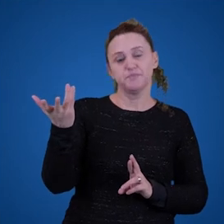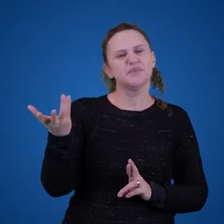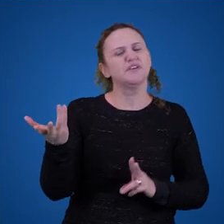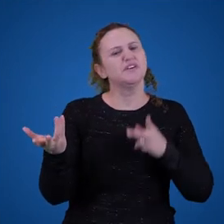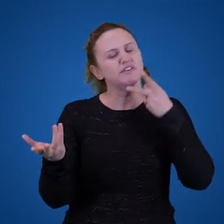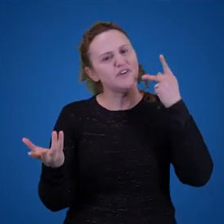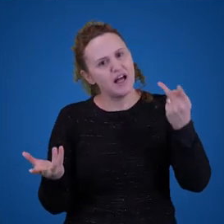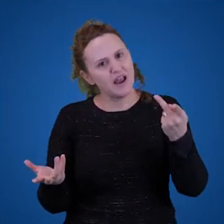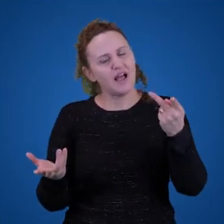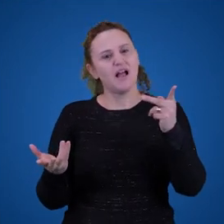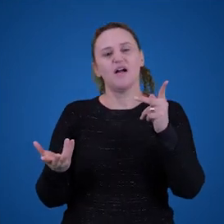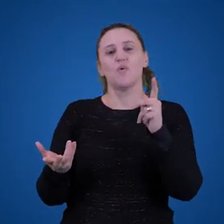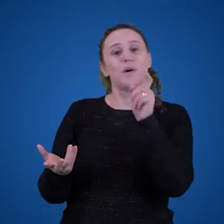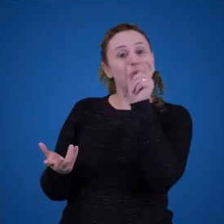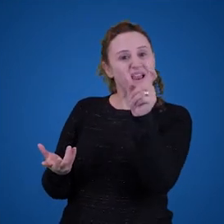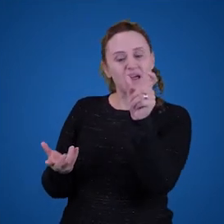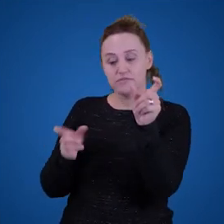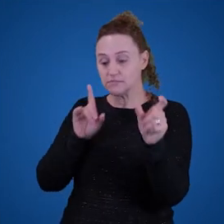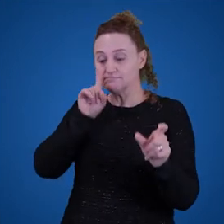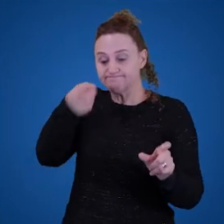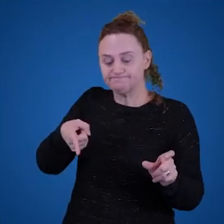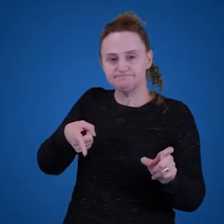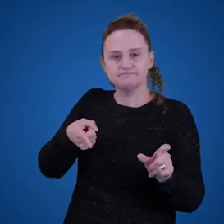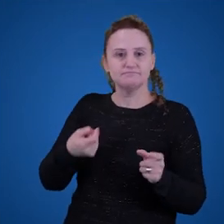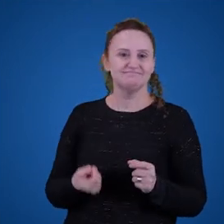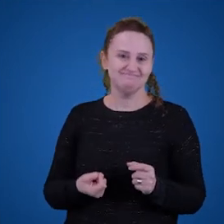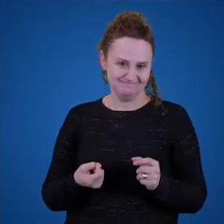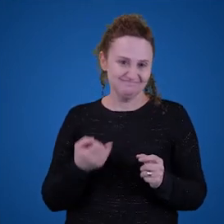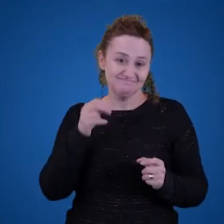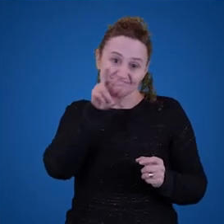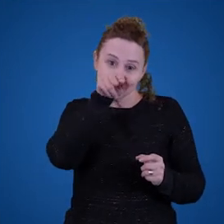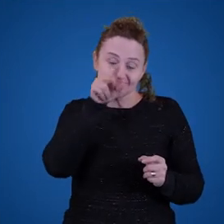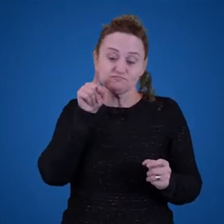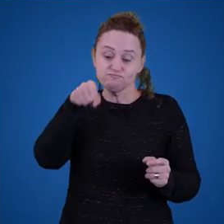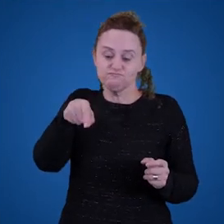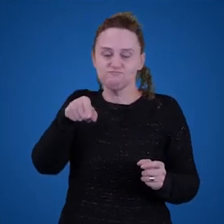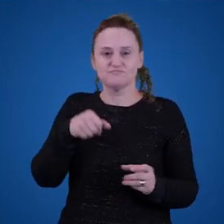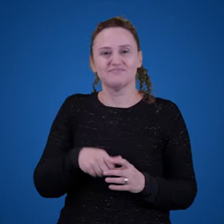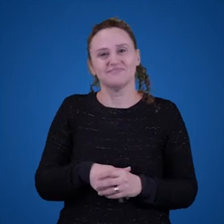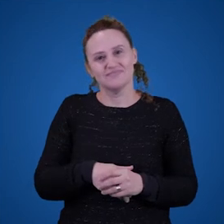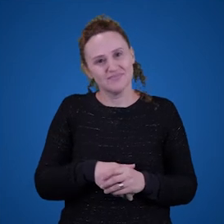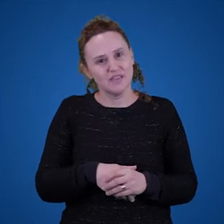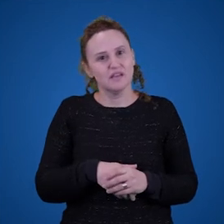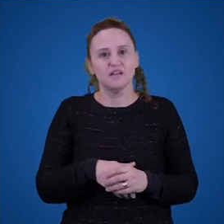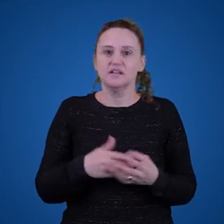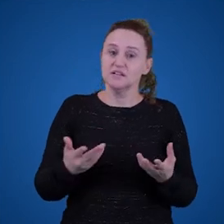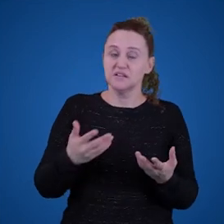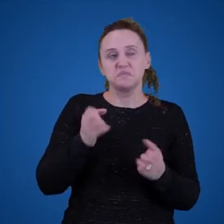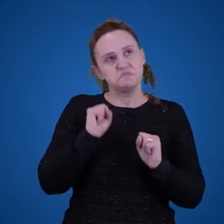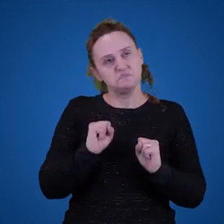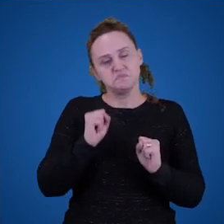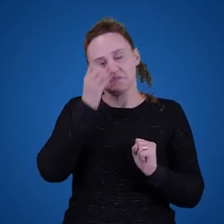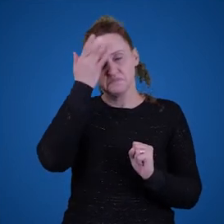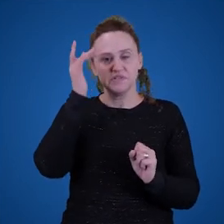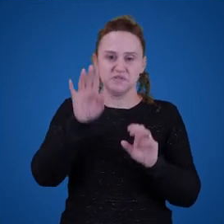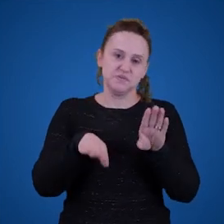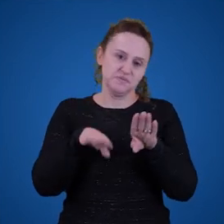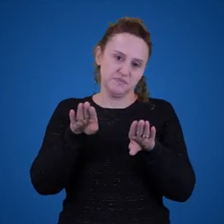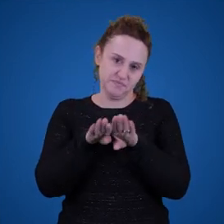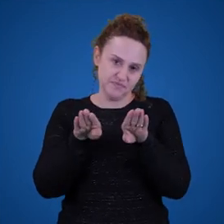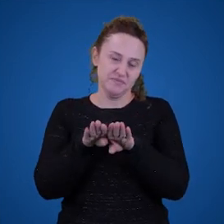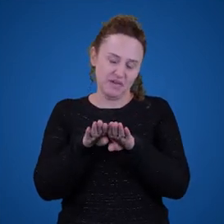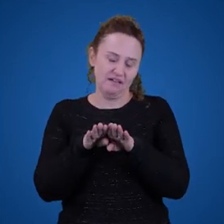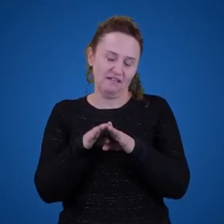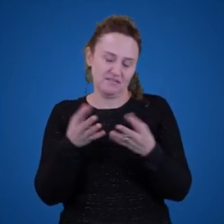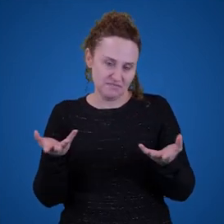palavra aponta para um lugar, ou para um objeto específico, que pode ser uma pessoa. No caso, quando a